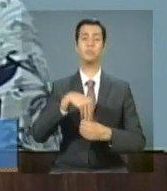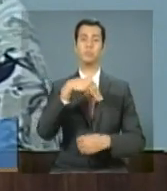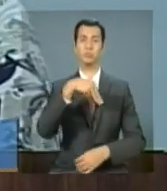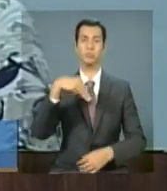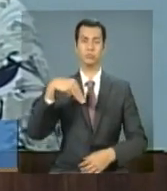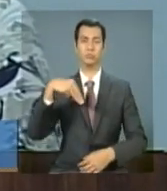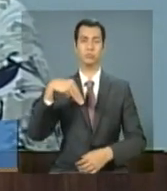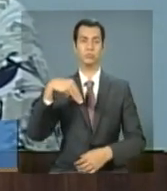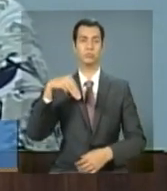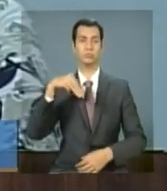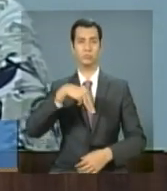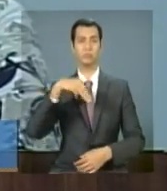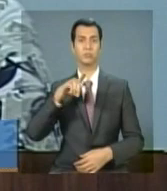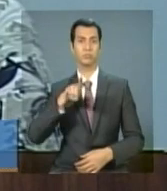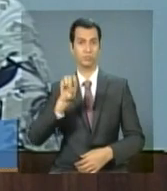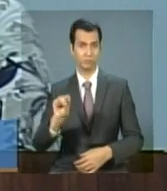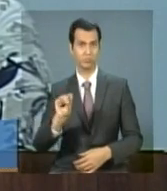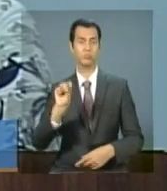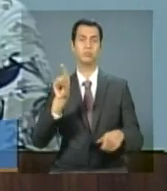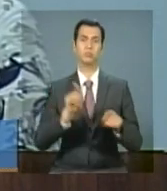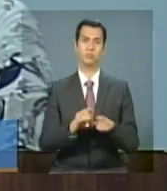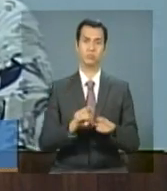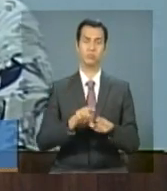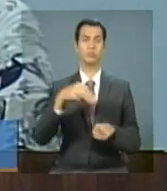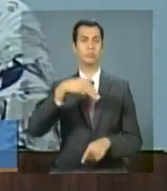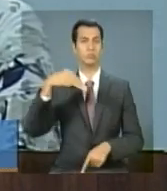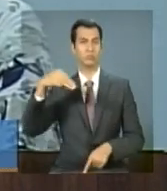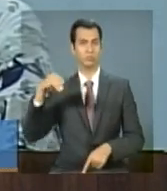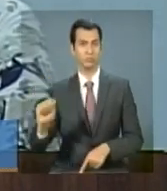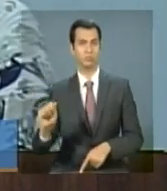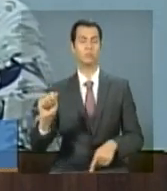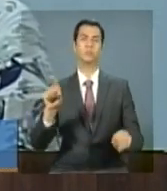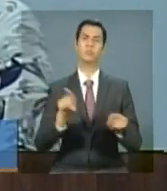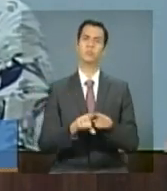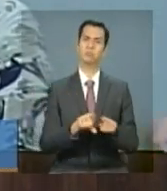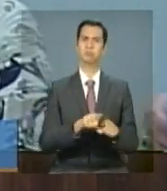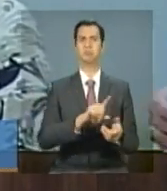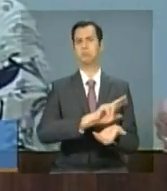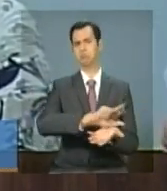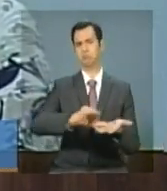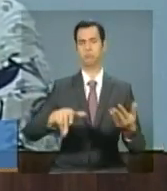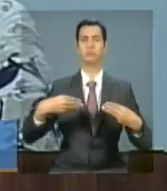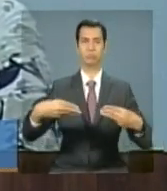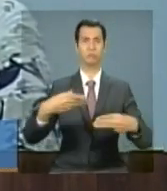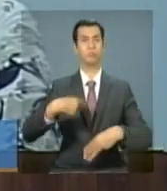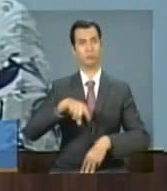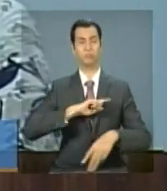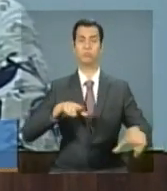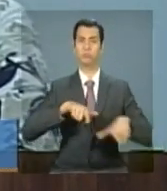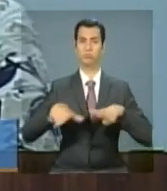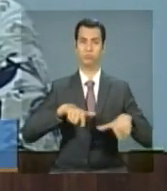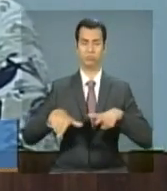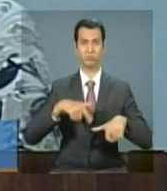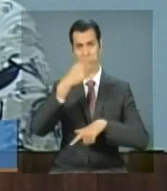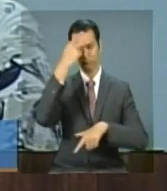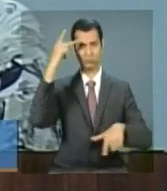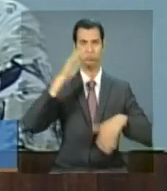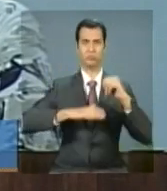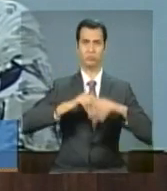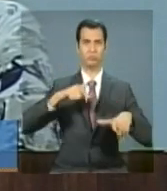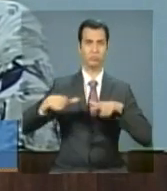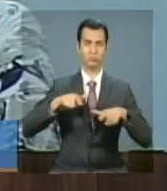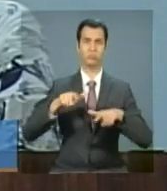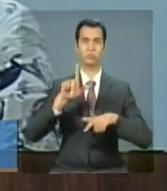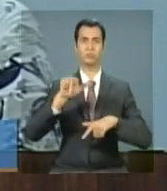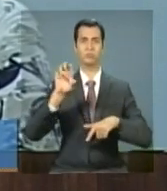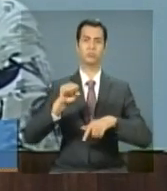em conjunto com vários outros ministérios, temos ações específicas envolvendo catadores, envolvendo cooperativas, envolvendo um